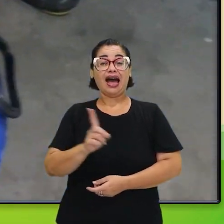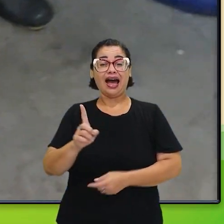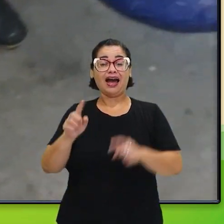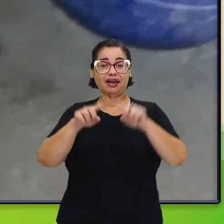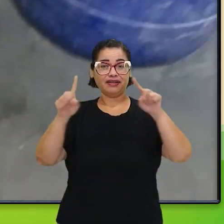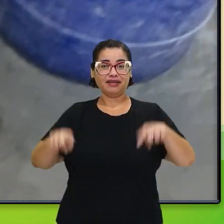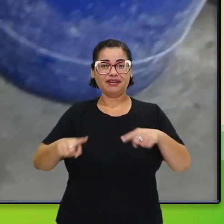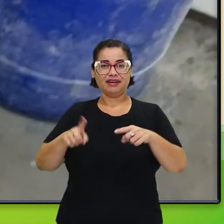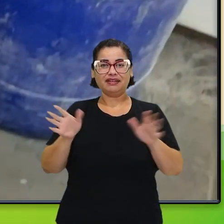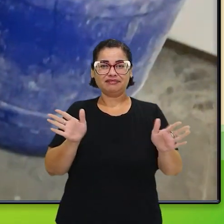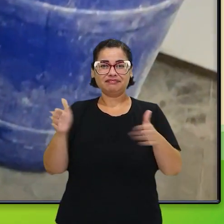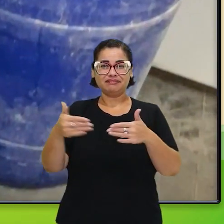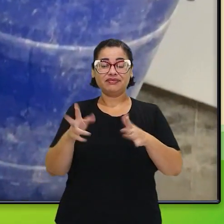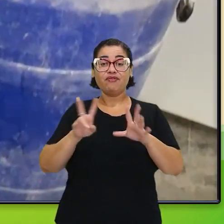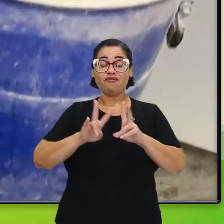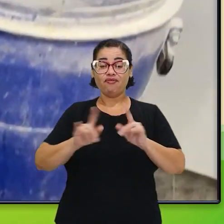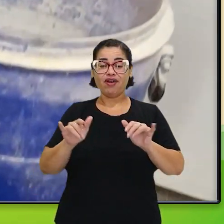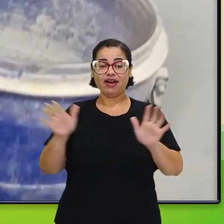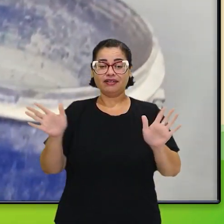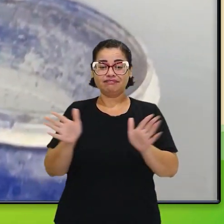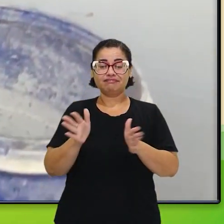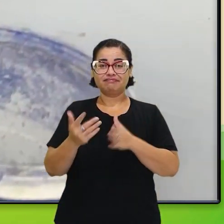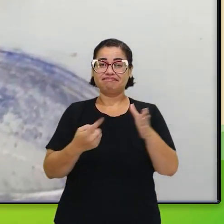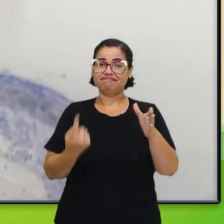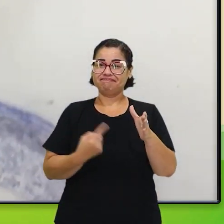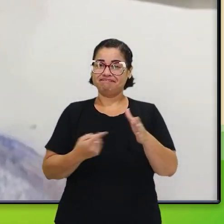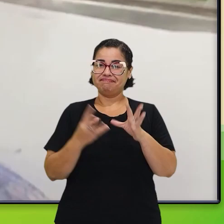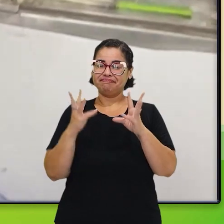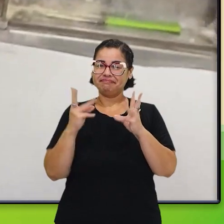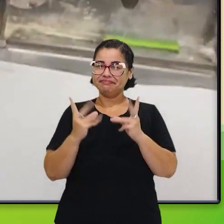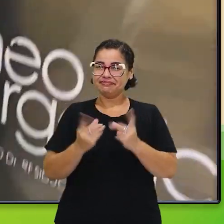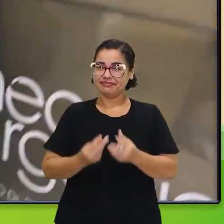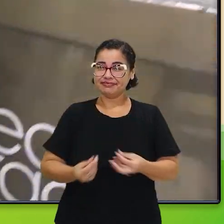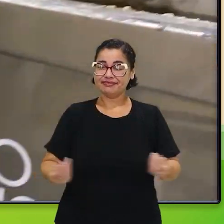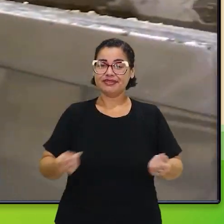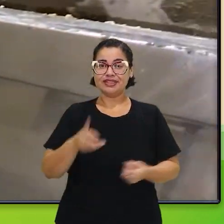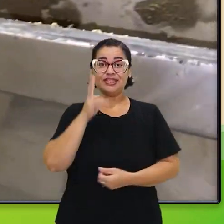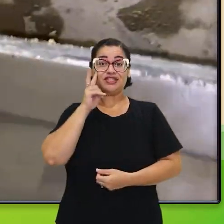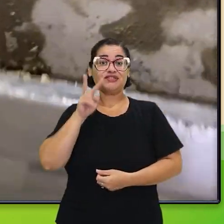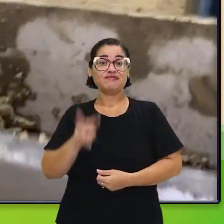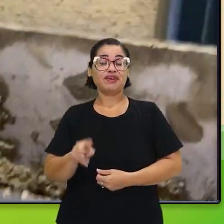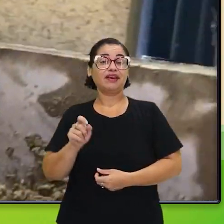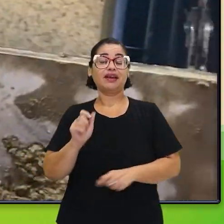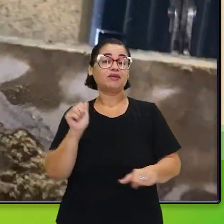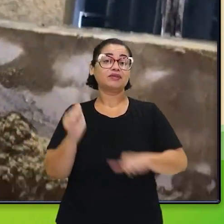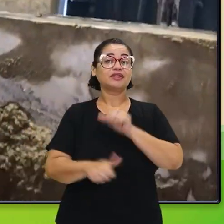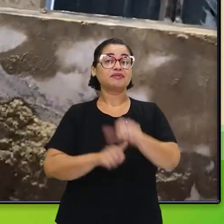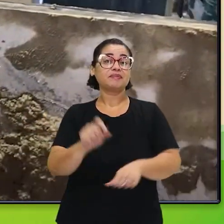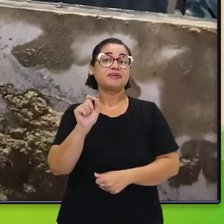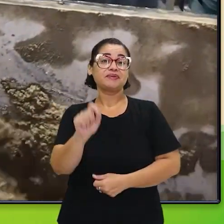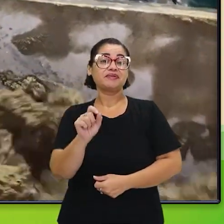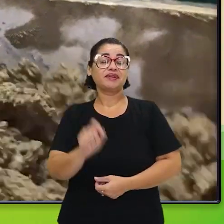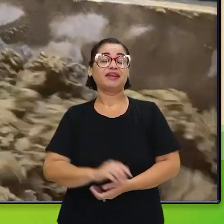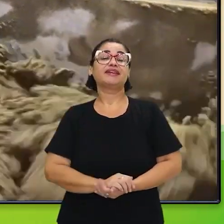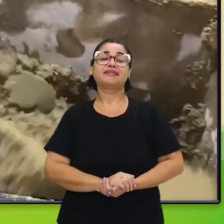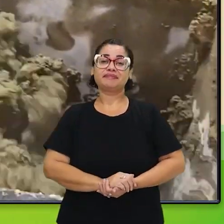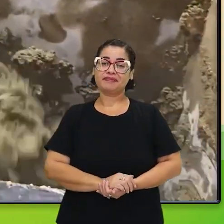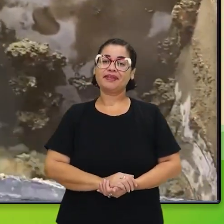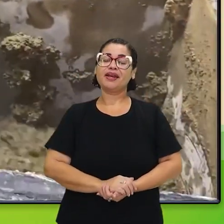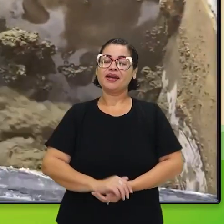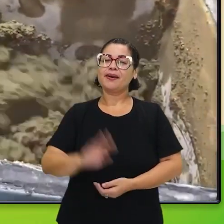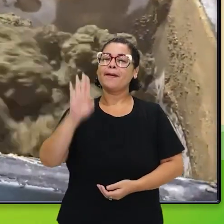aquela biomassa vai ser batida, triturada e vocês vão ver no que ela se transforma. E principalmente